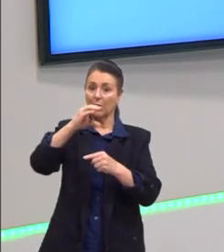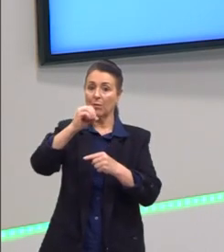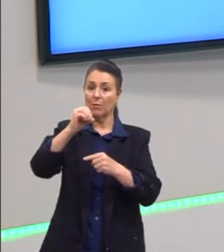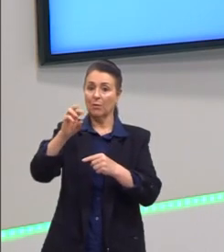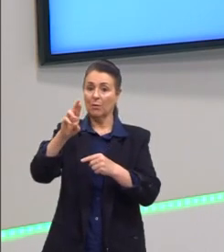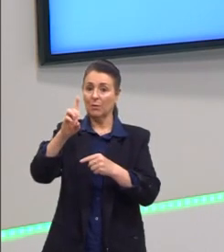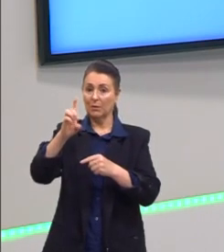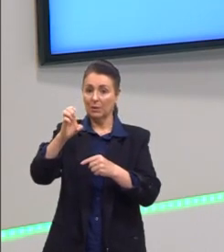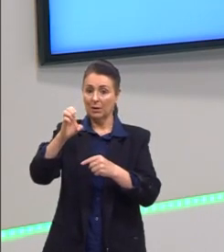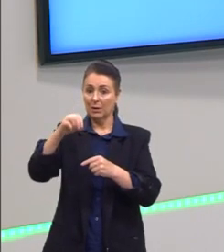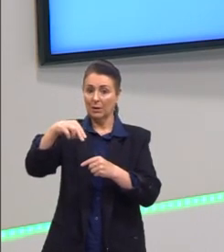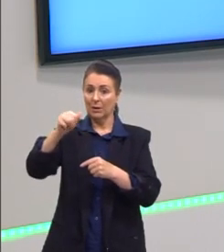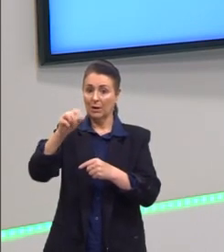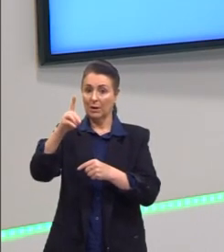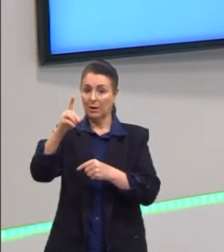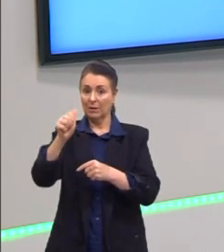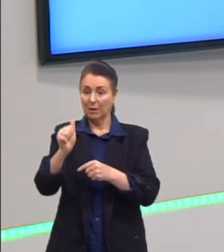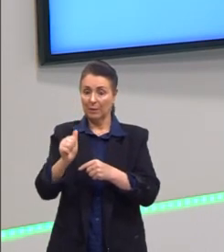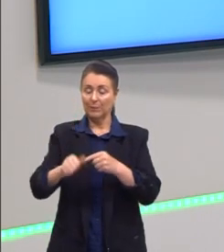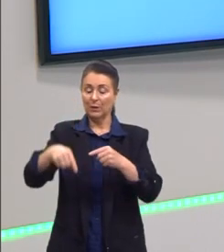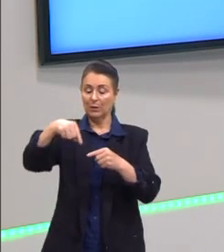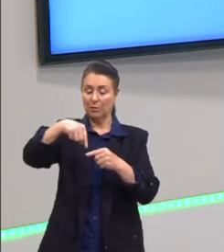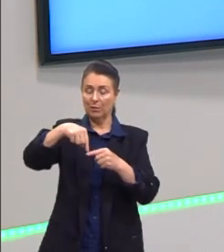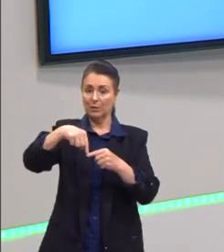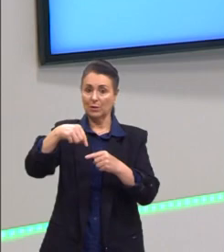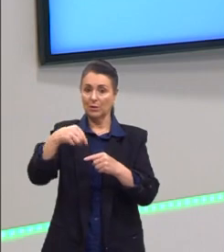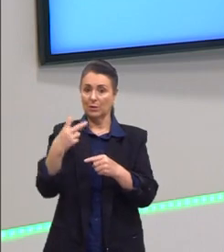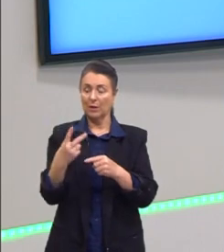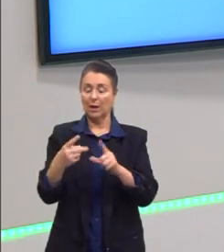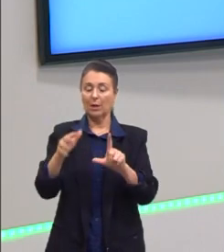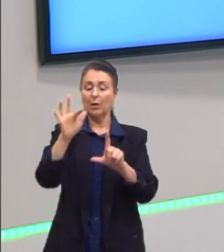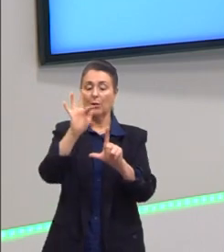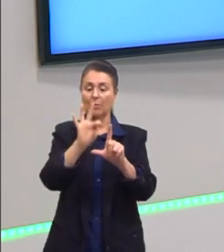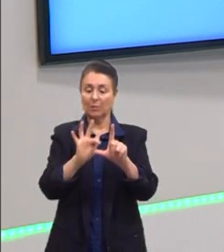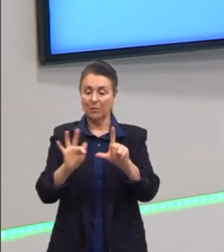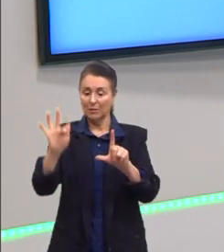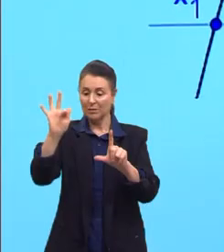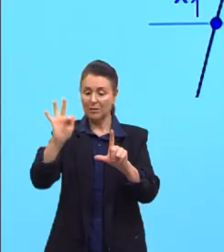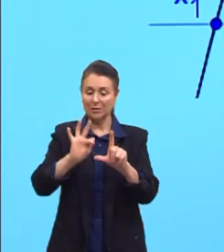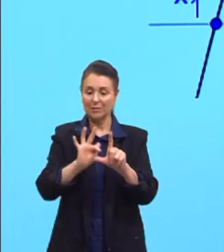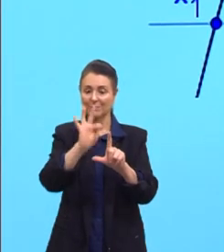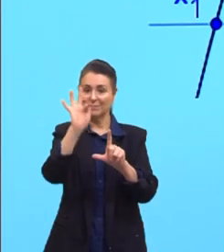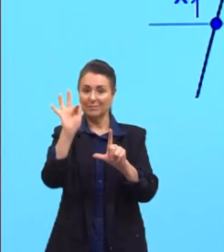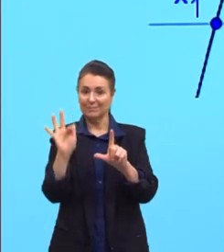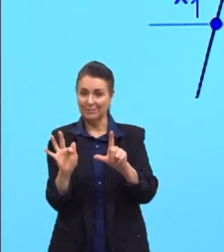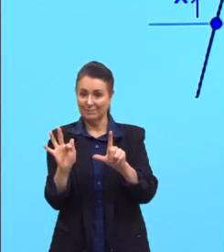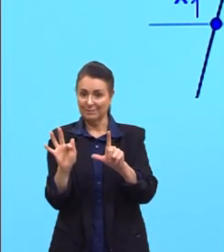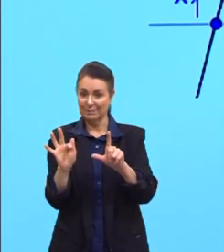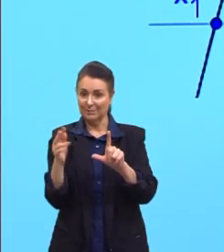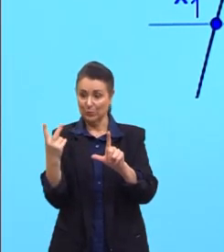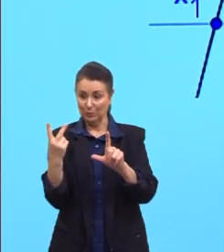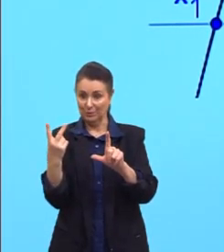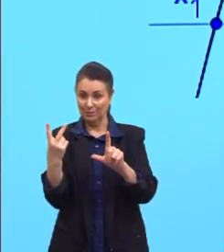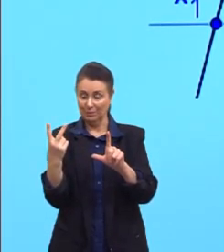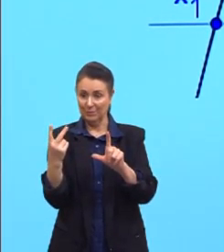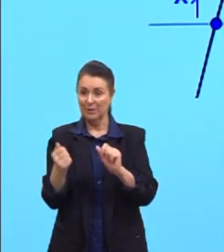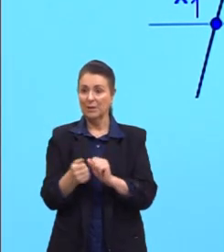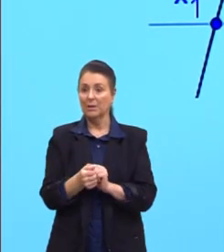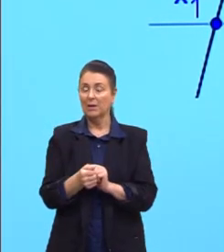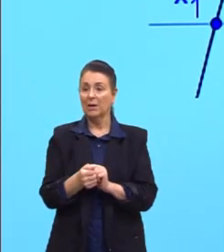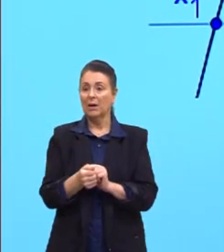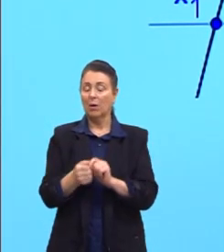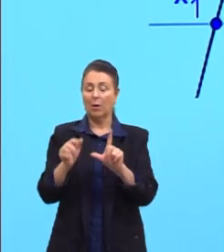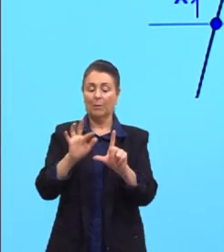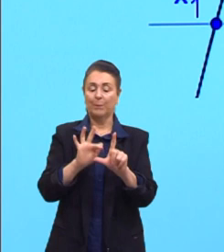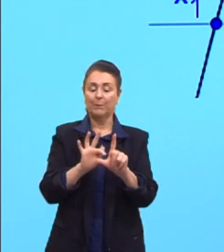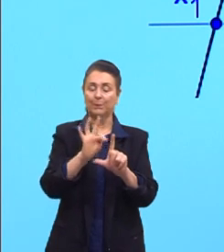vértice. Então, nós temos para os dois casos concavidade para baixo e a concavidade para cima. Nesse caso aqui da